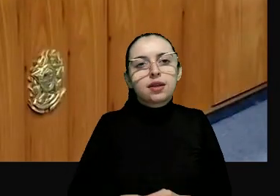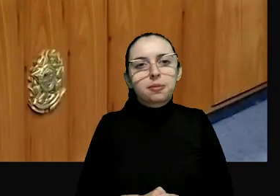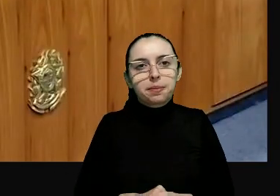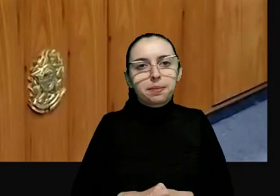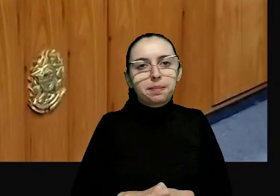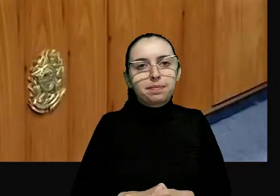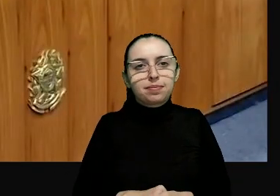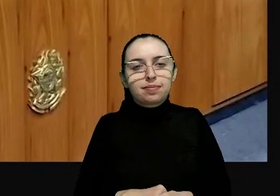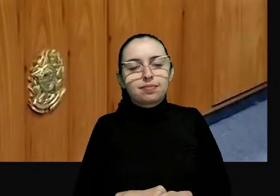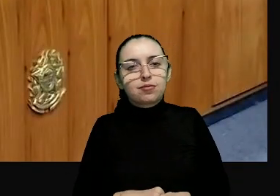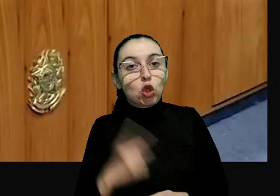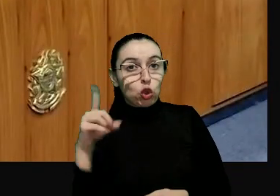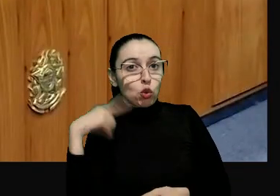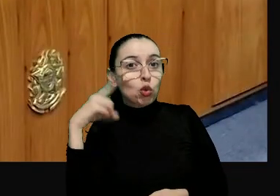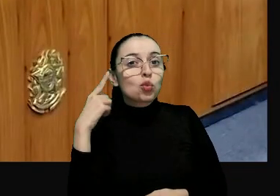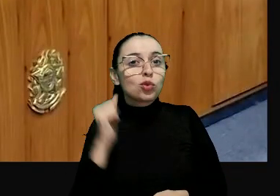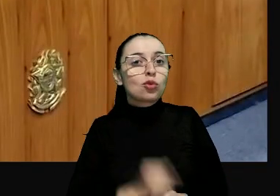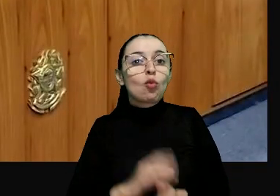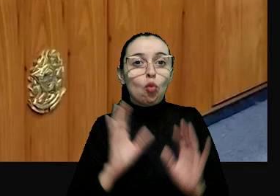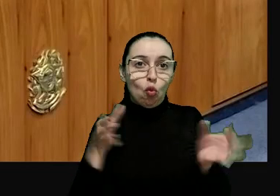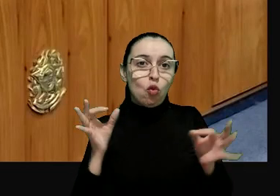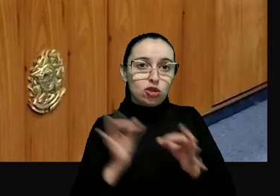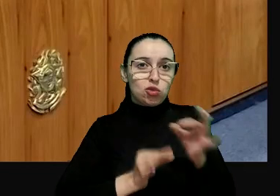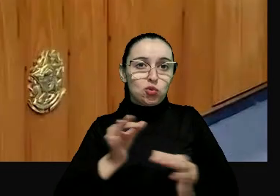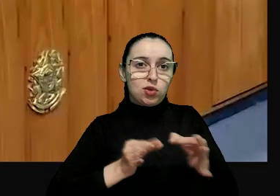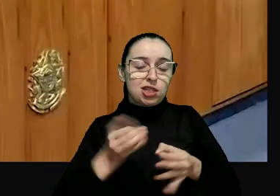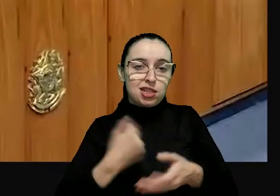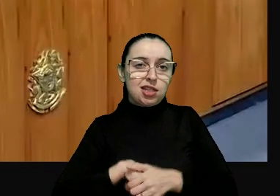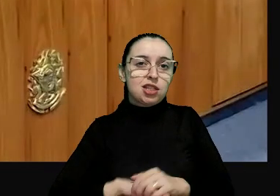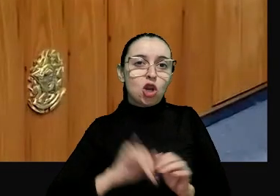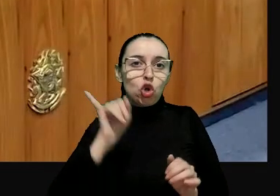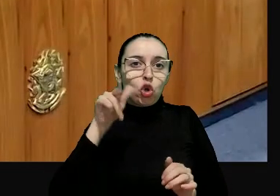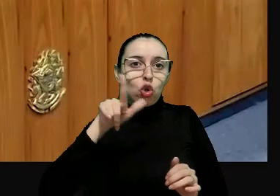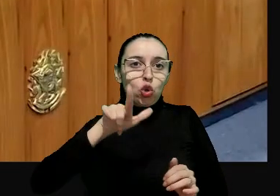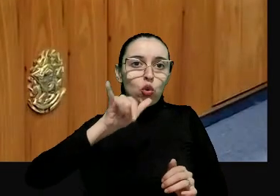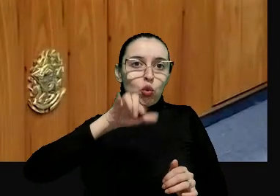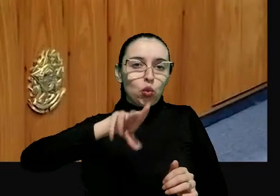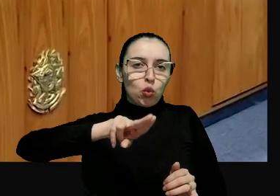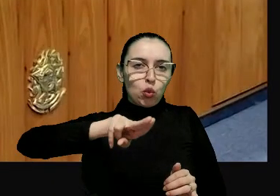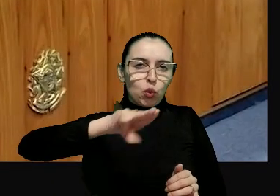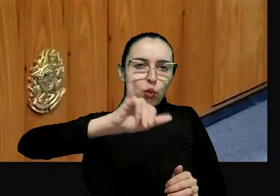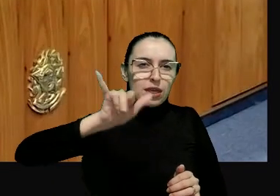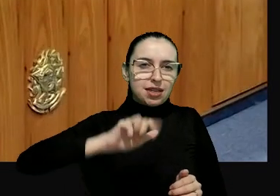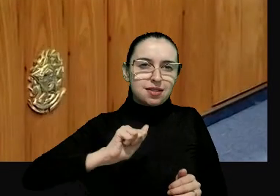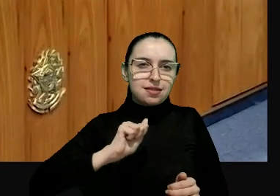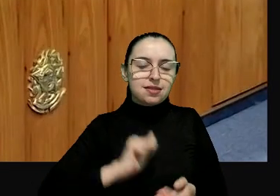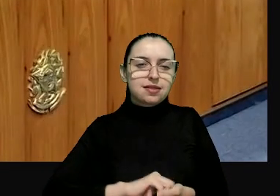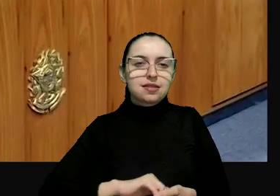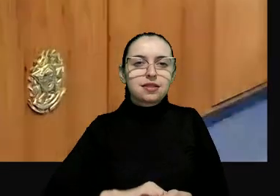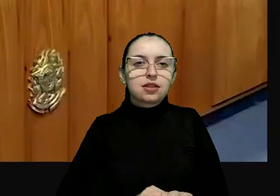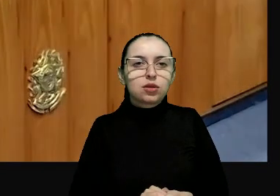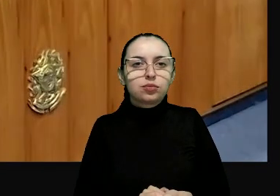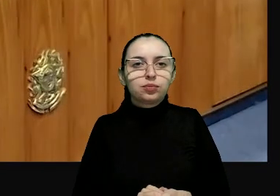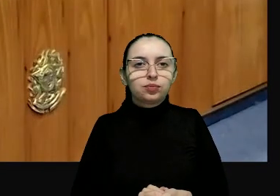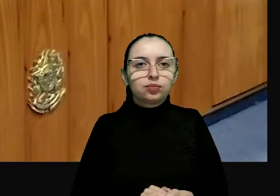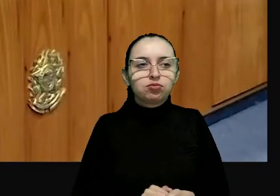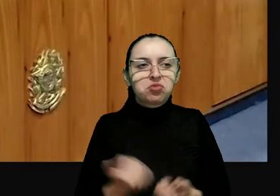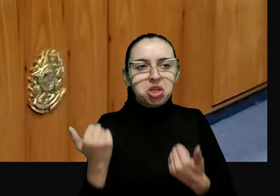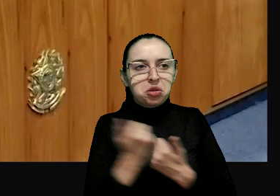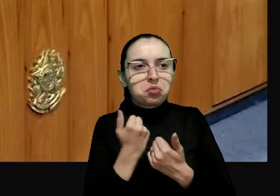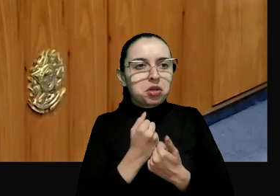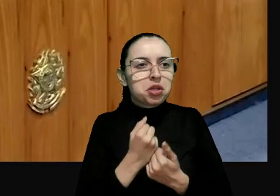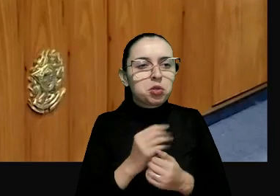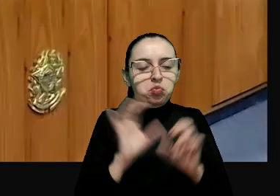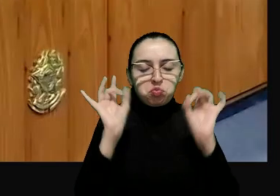Viena, querido doutor, hoje juiz, a Luiz Hernandes, que foi meu orientando em doutorado e defendeu